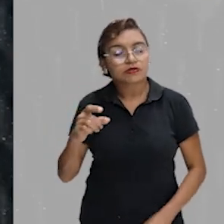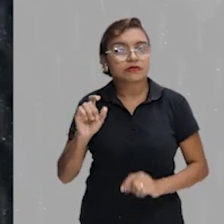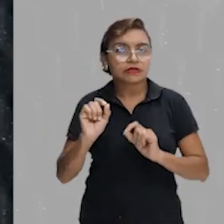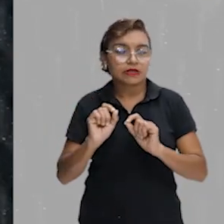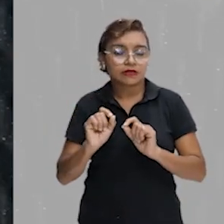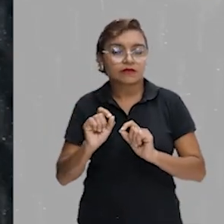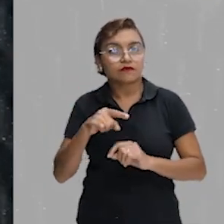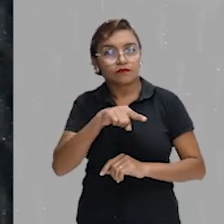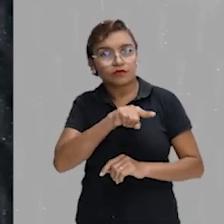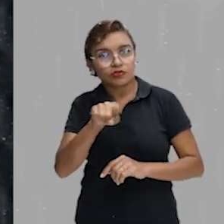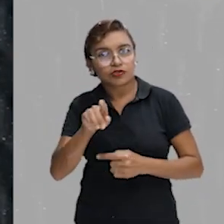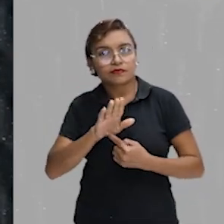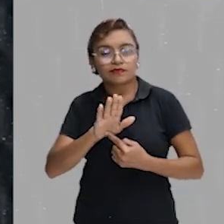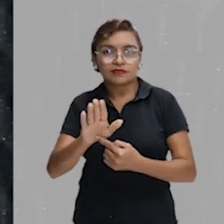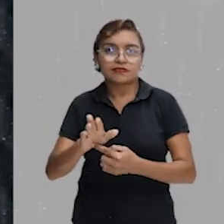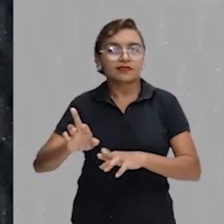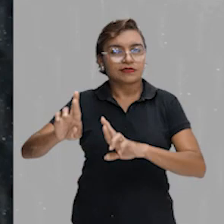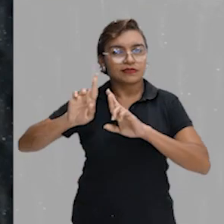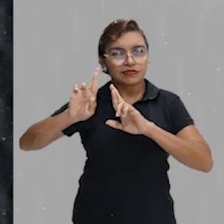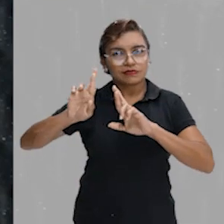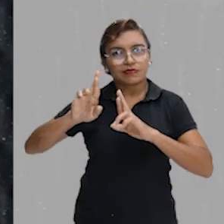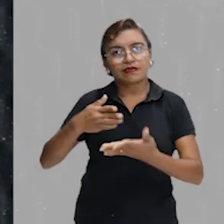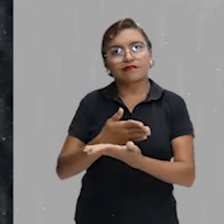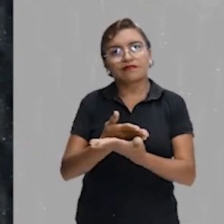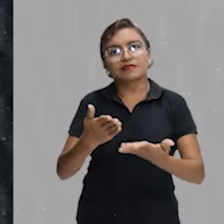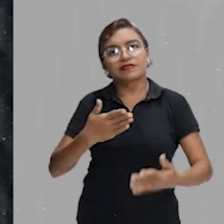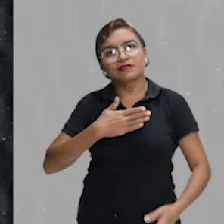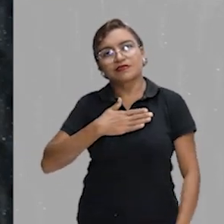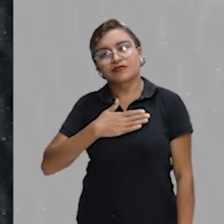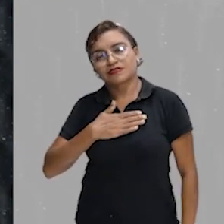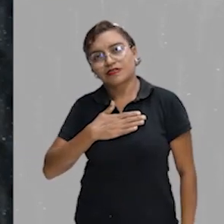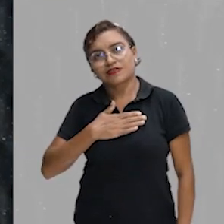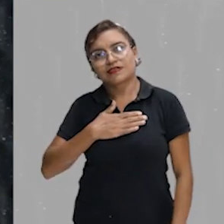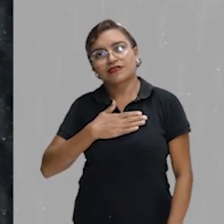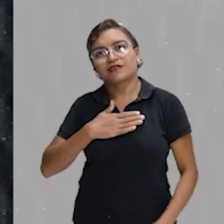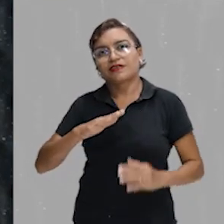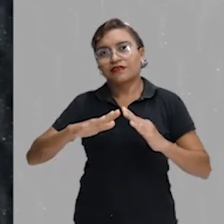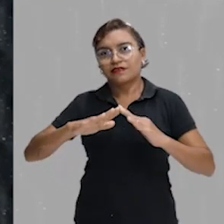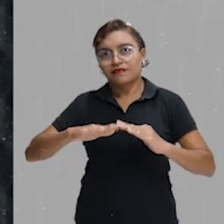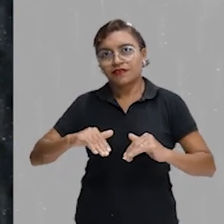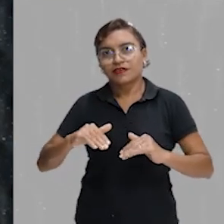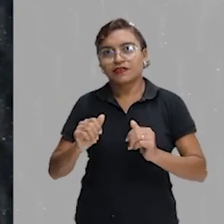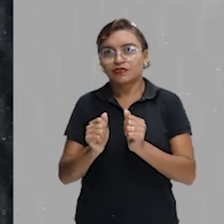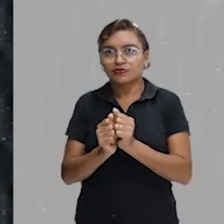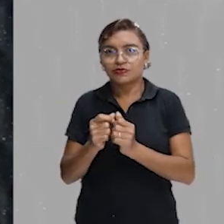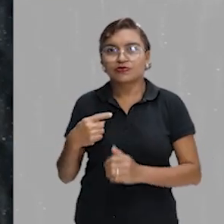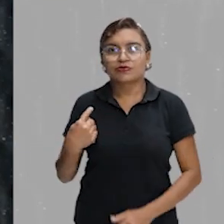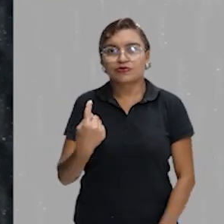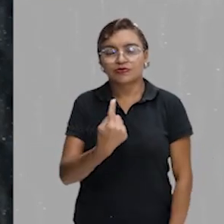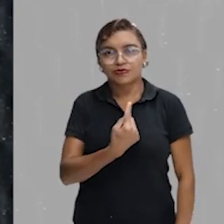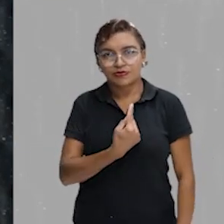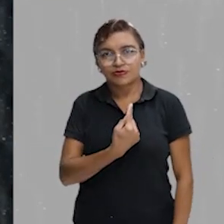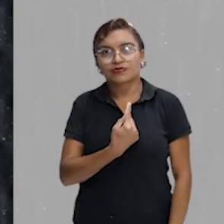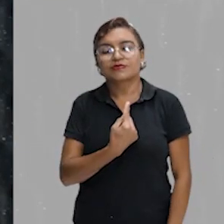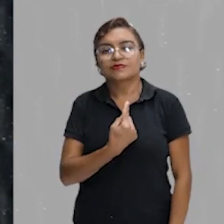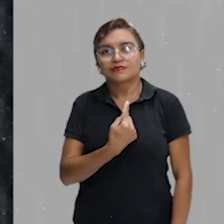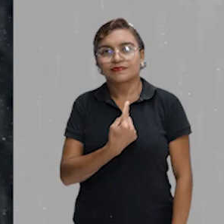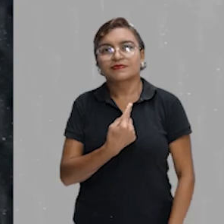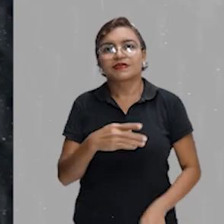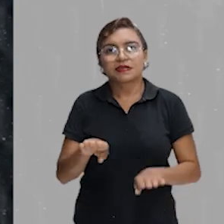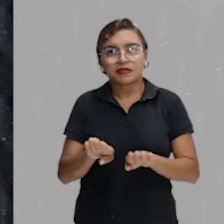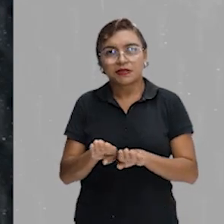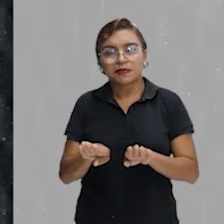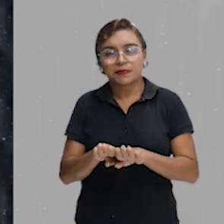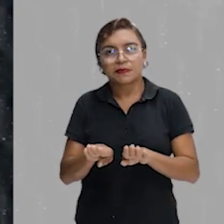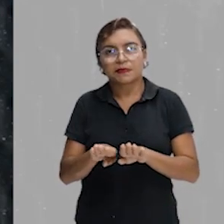Galápagos para vocês, eu espero que vocês tenham gostado, fiquem, continuem com a gente aqui, e escute as nossas